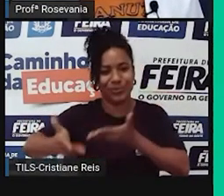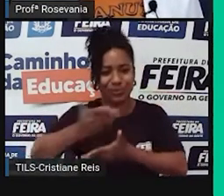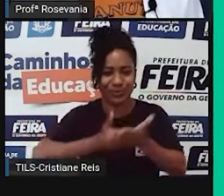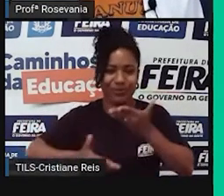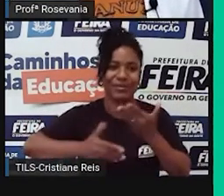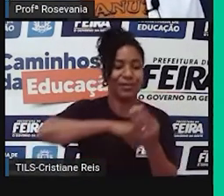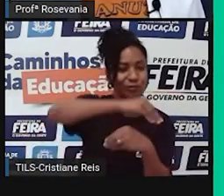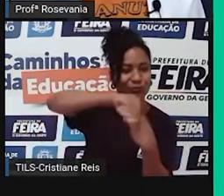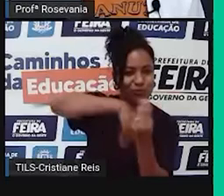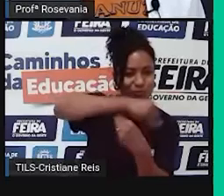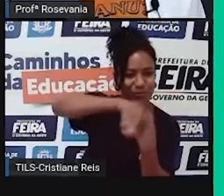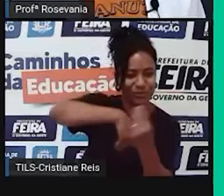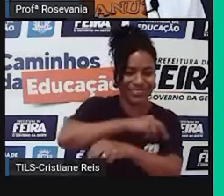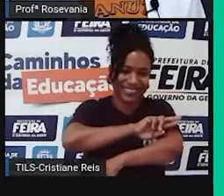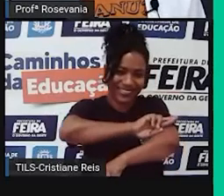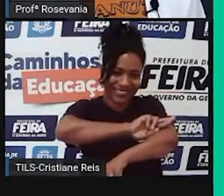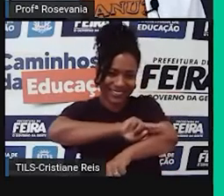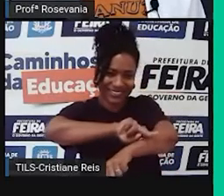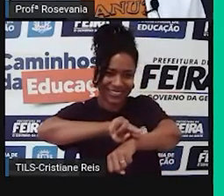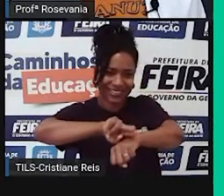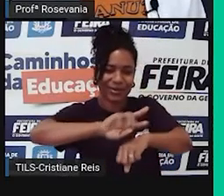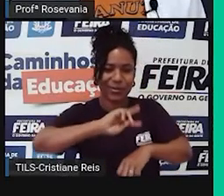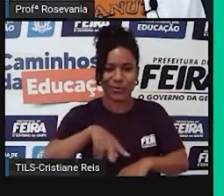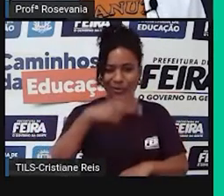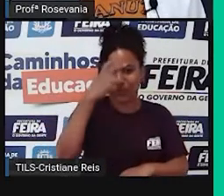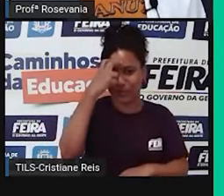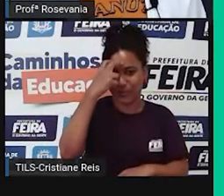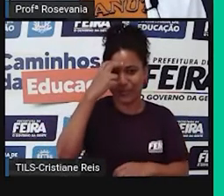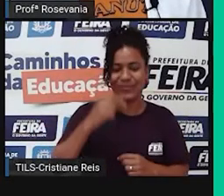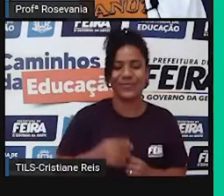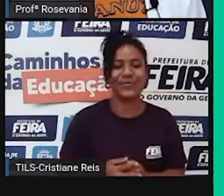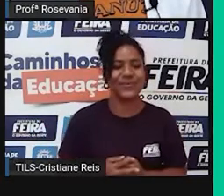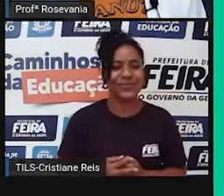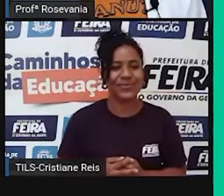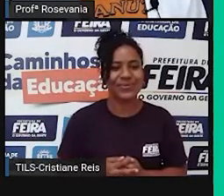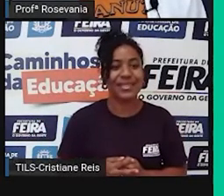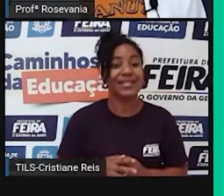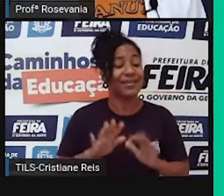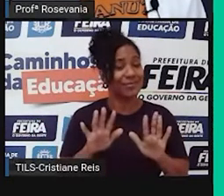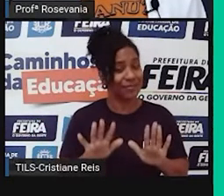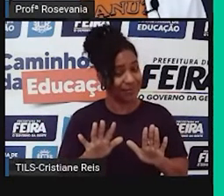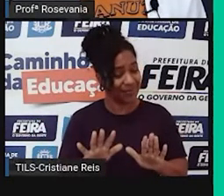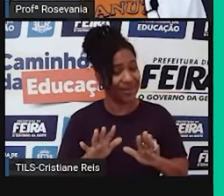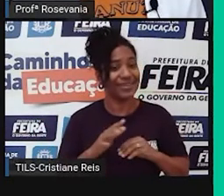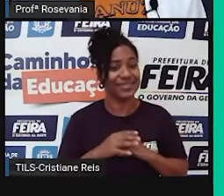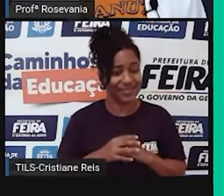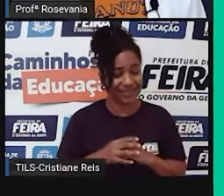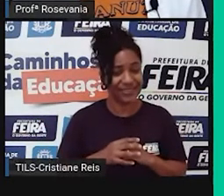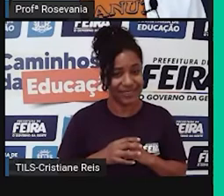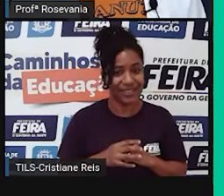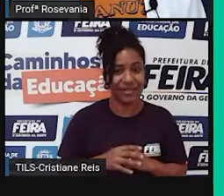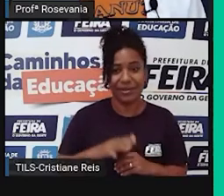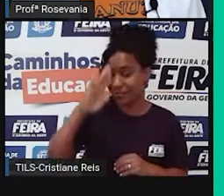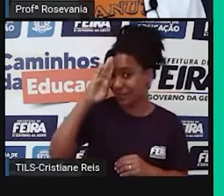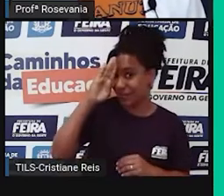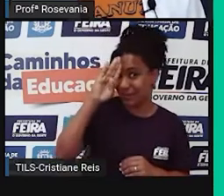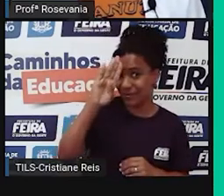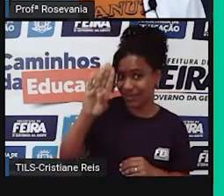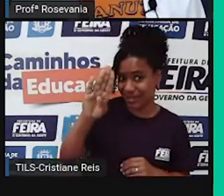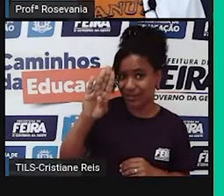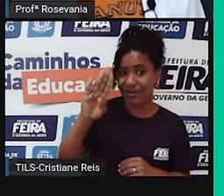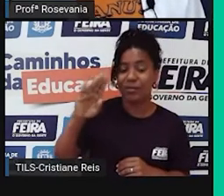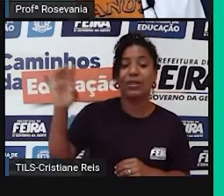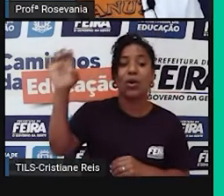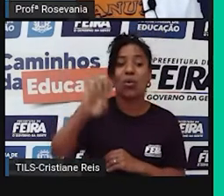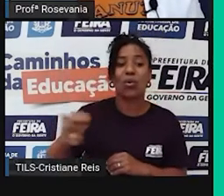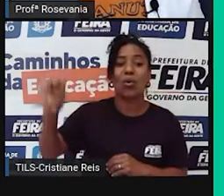miscigenação da nossa cultura. Mas a principal mesmo, né, o principal europeu que veio para cá foi o